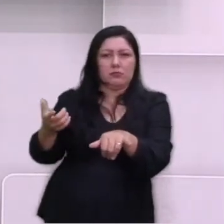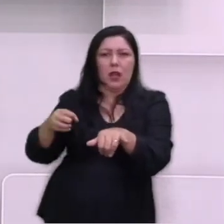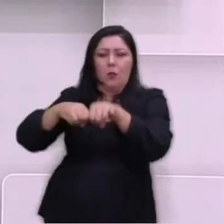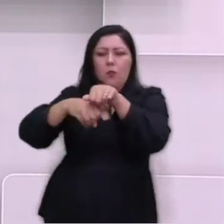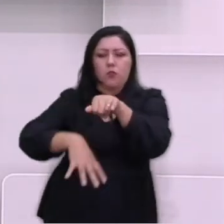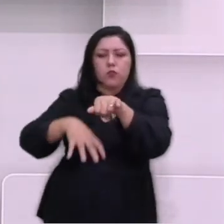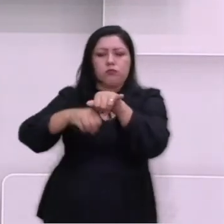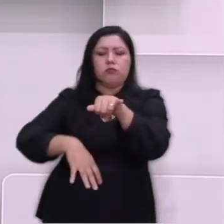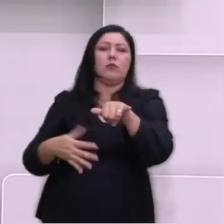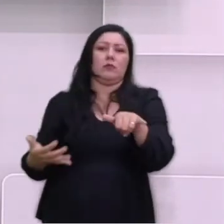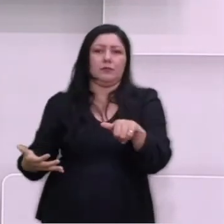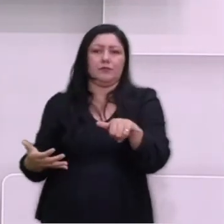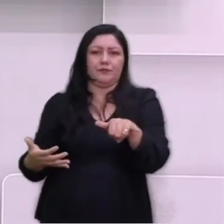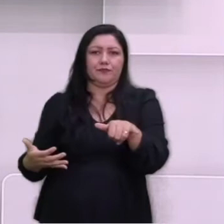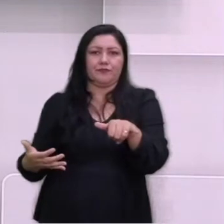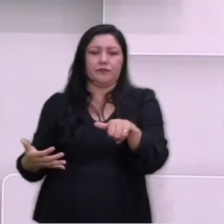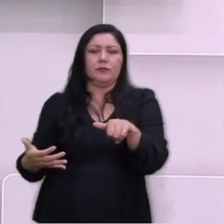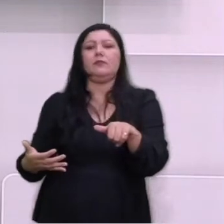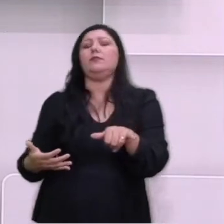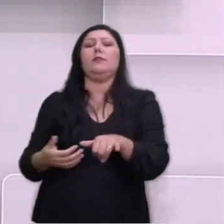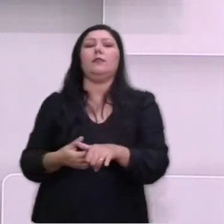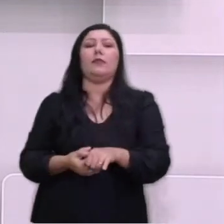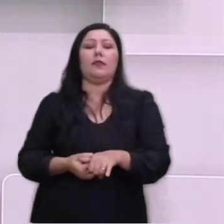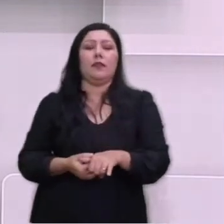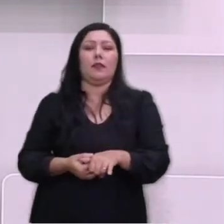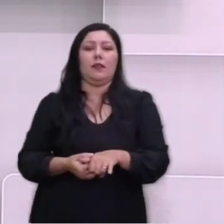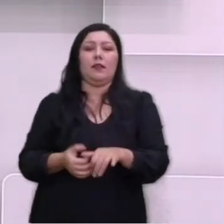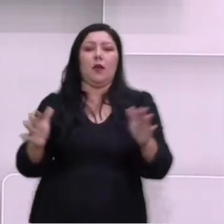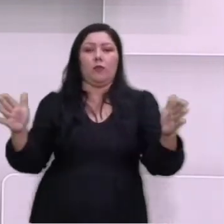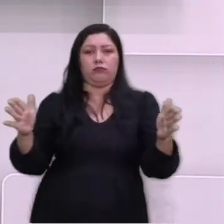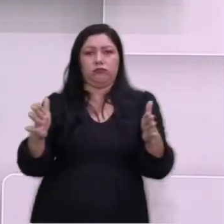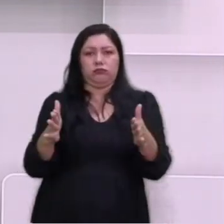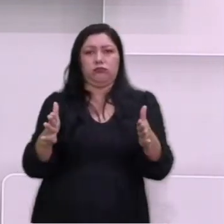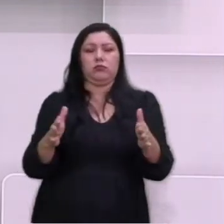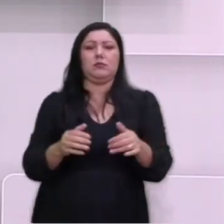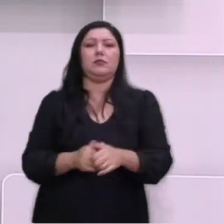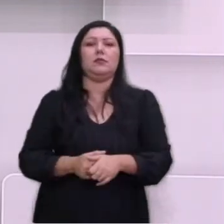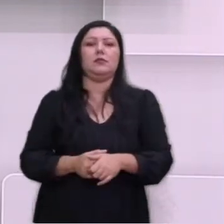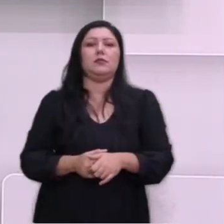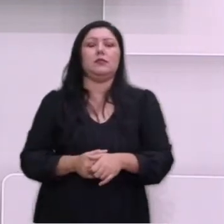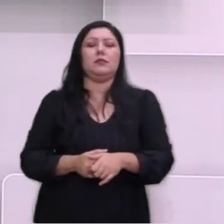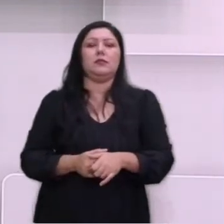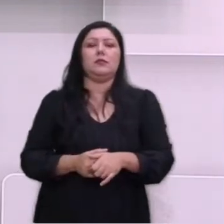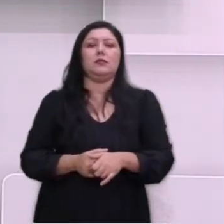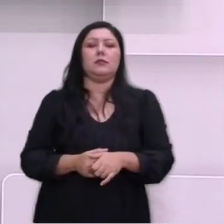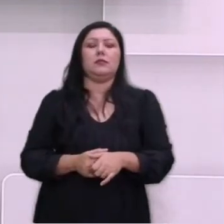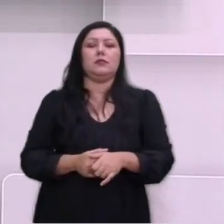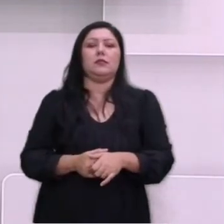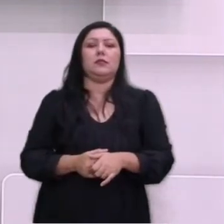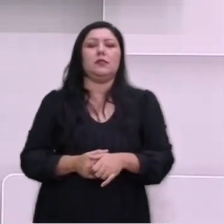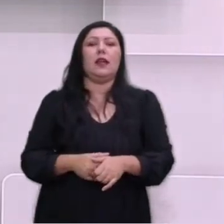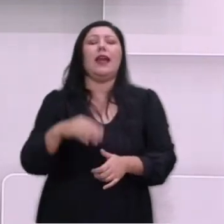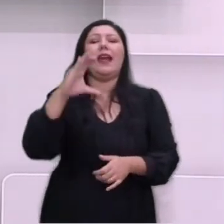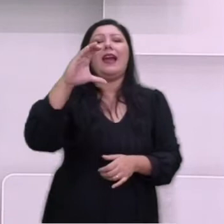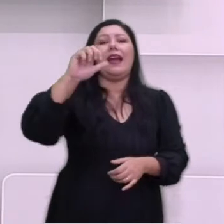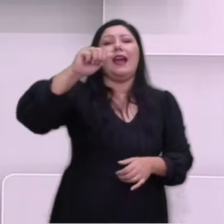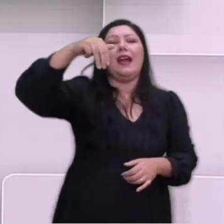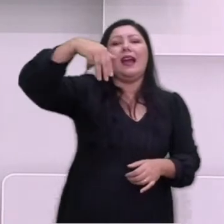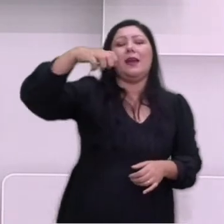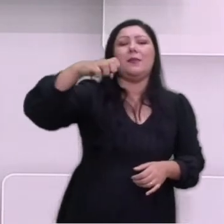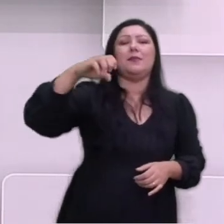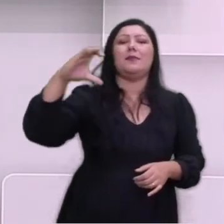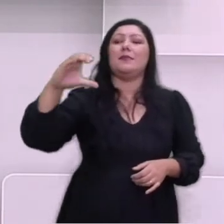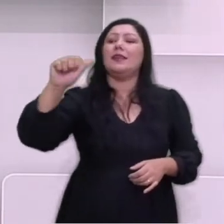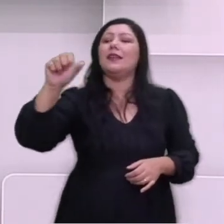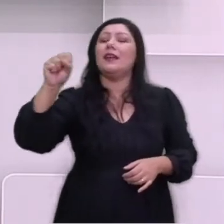bombas nesses aviões de pequenos portes e são chamados de kamikazes porque